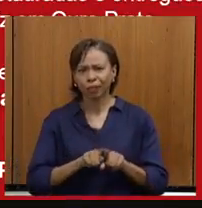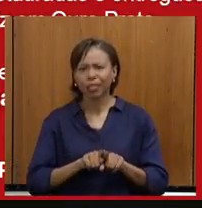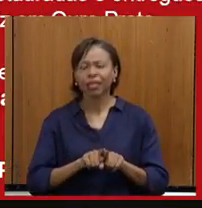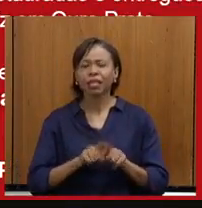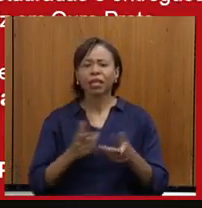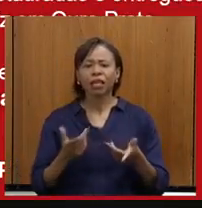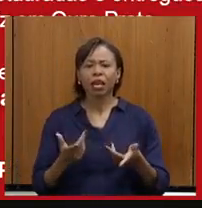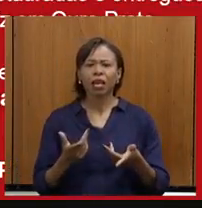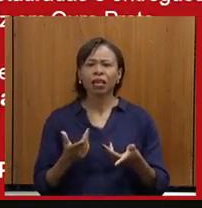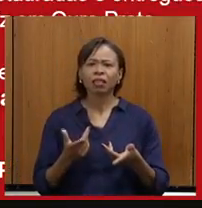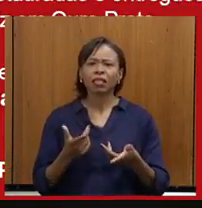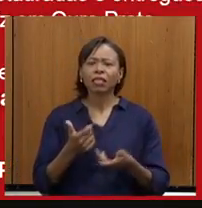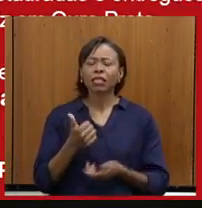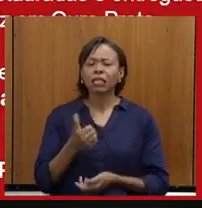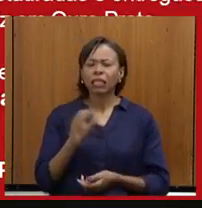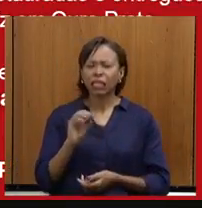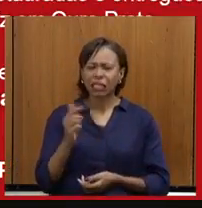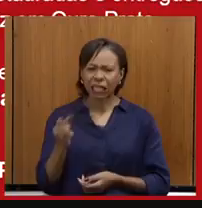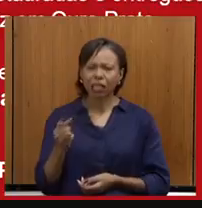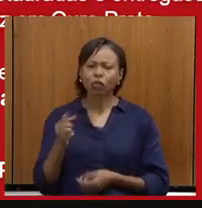Livre, 107 cursos,